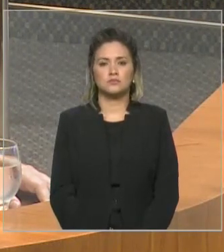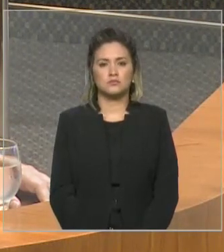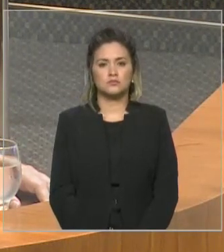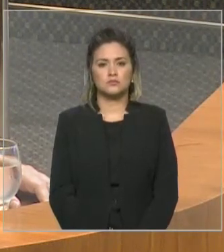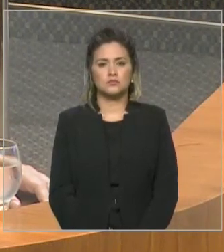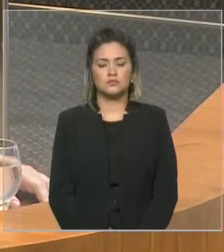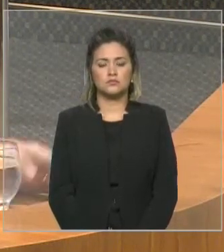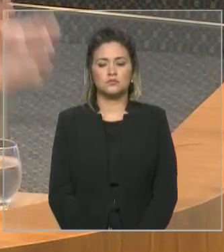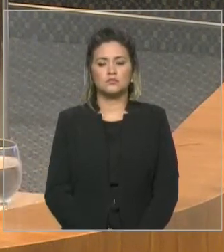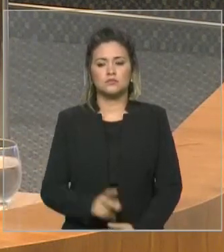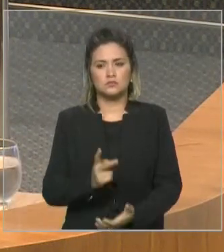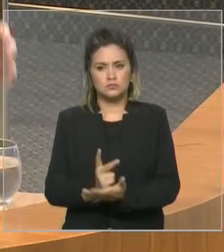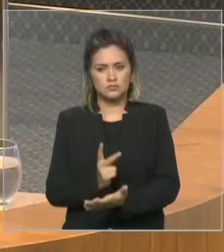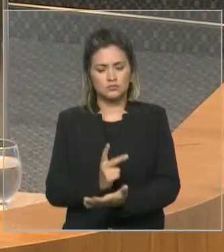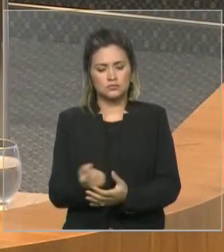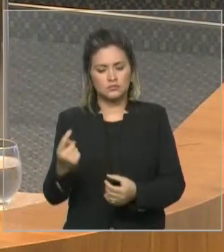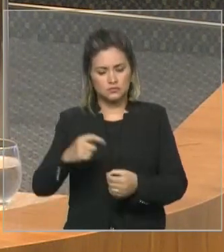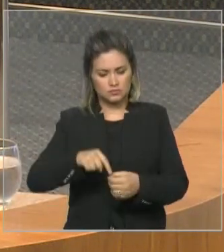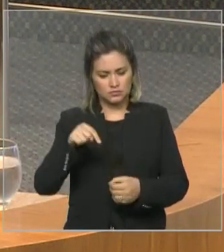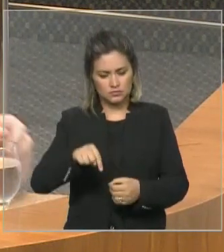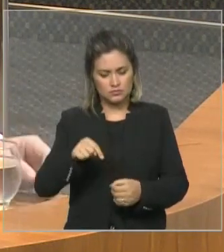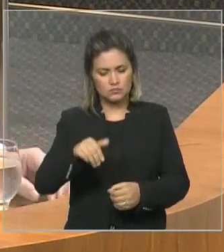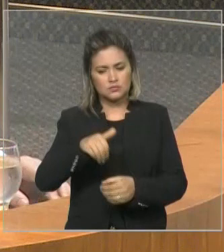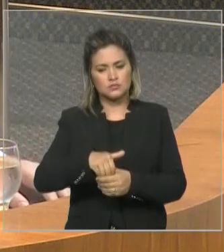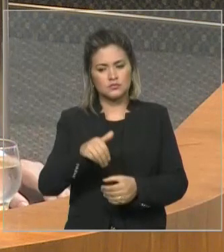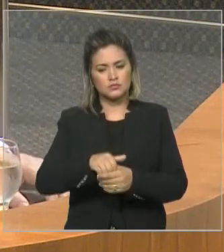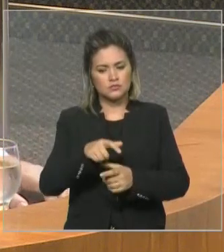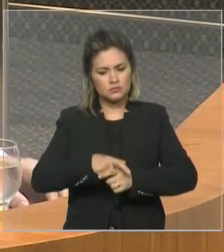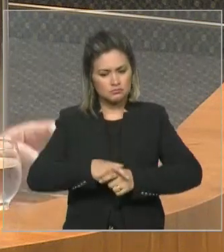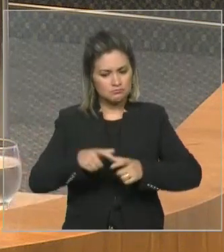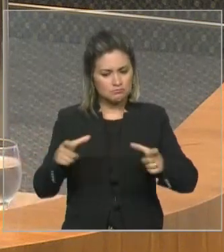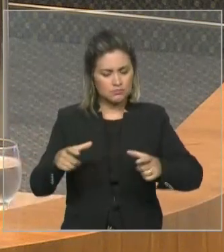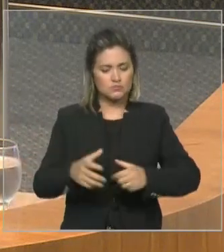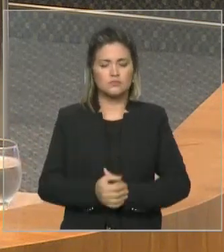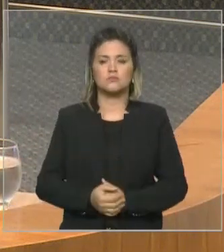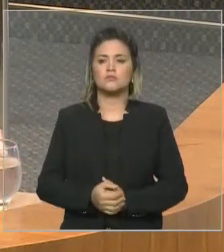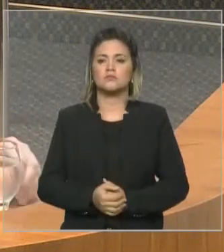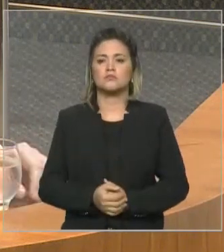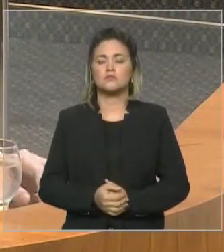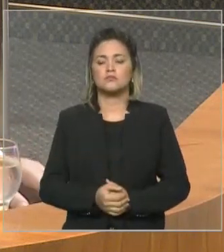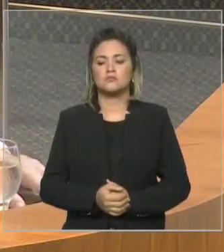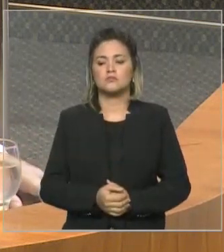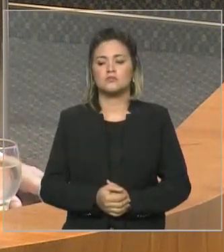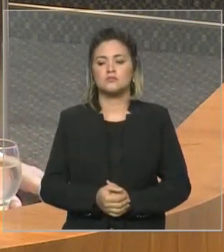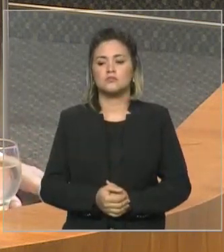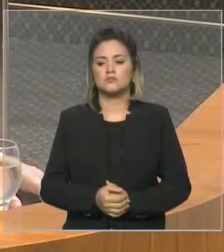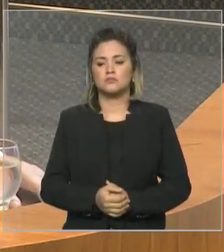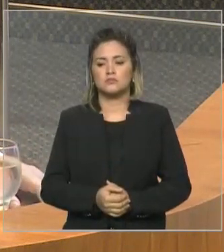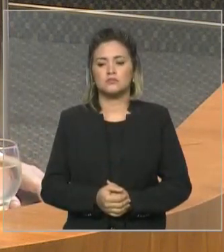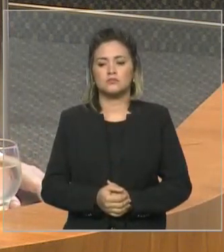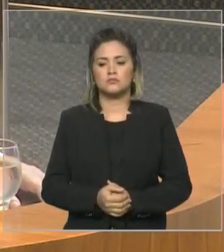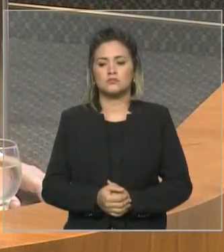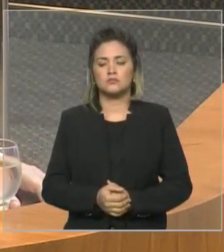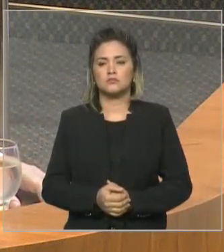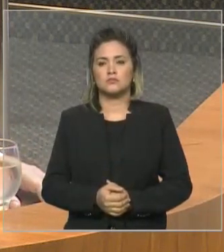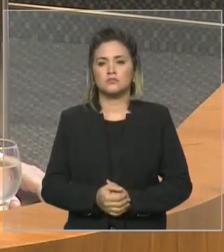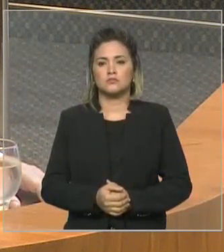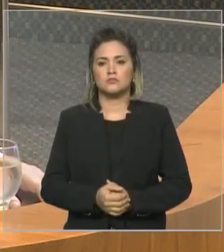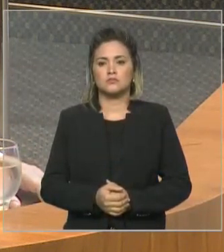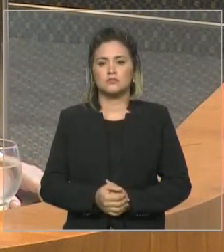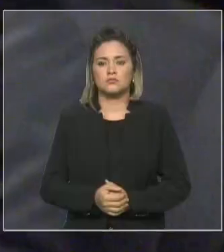Neto com grandes votações. Parabéns também. Deputado Roberto. Marcelo. Deputado Marcelo, depois eu solicito também. Claro. Deputado Roberto.